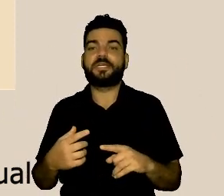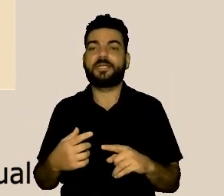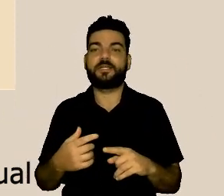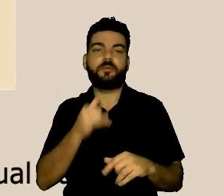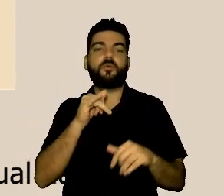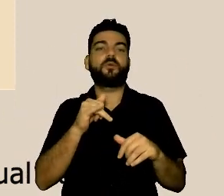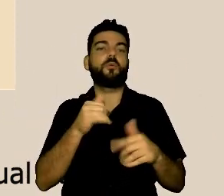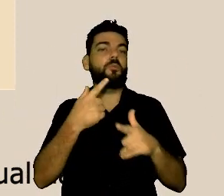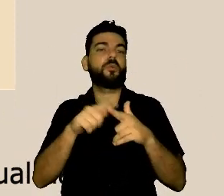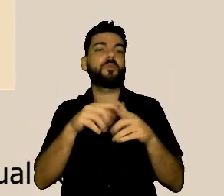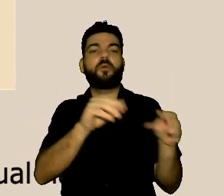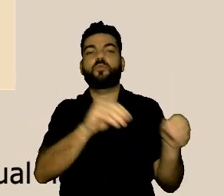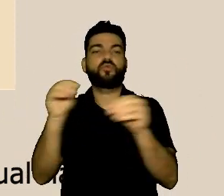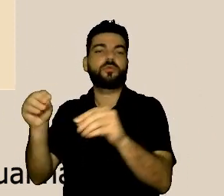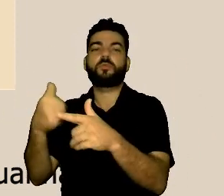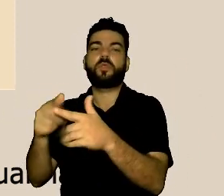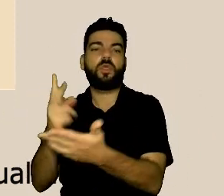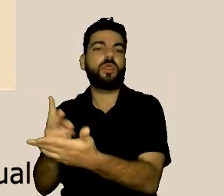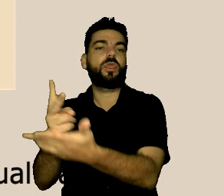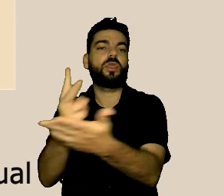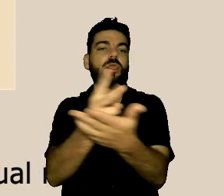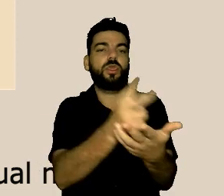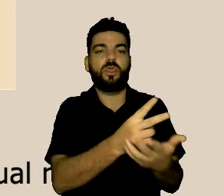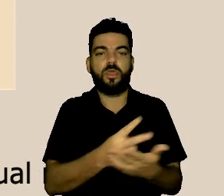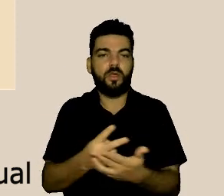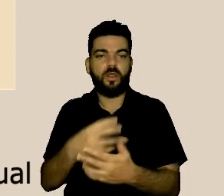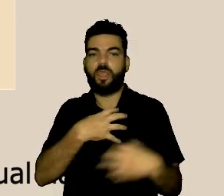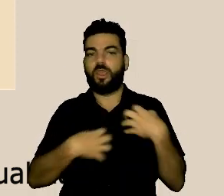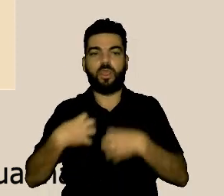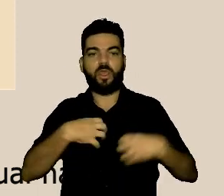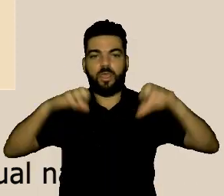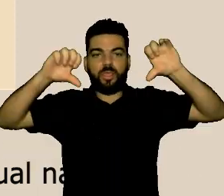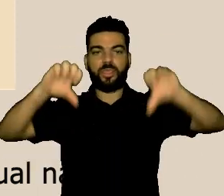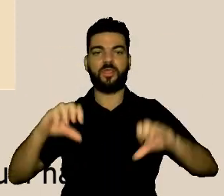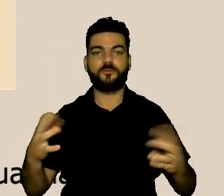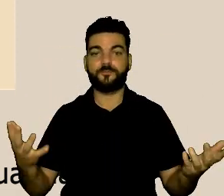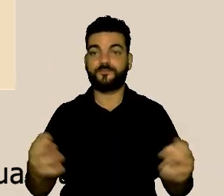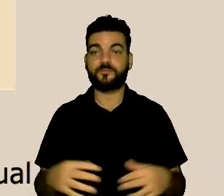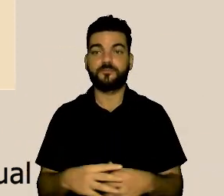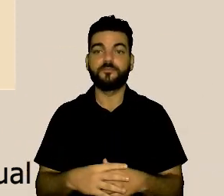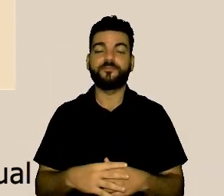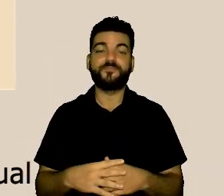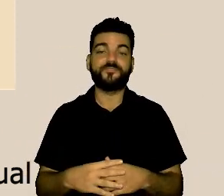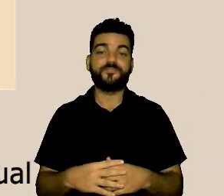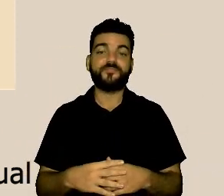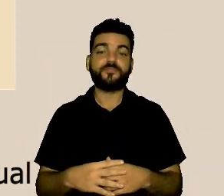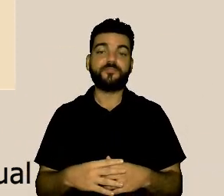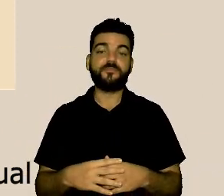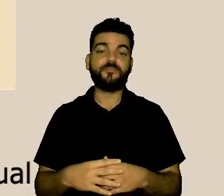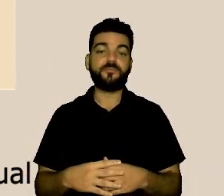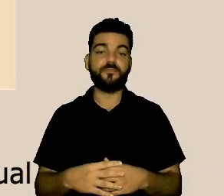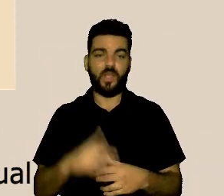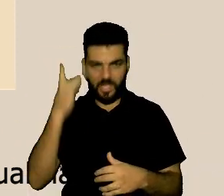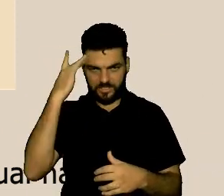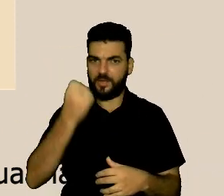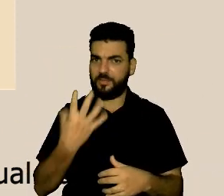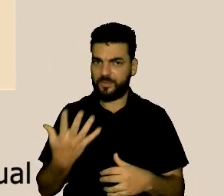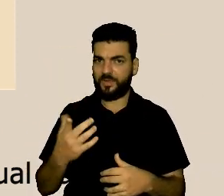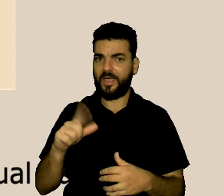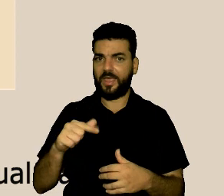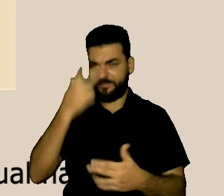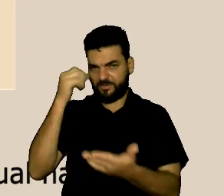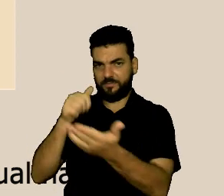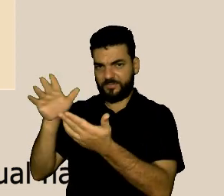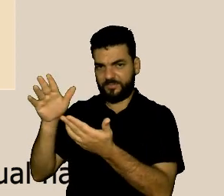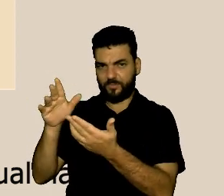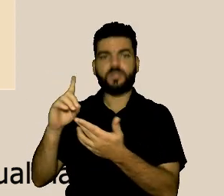o problema continua ali e ele vai continuar do mesmo jeito como sempre foi. E é esse o caminho? É a gente tirar a pessoa do